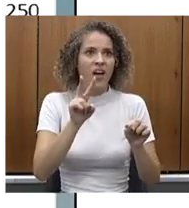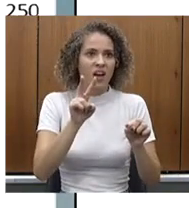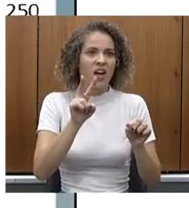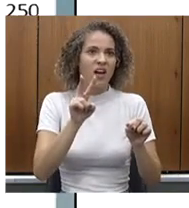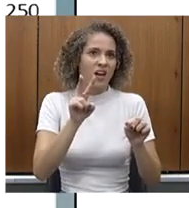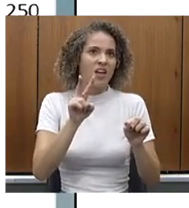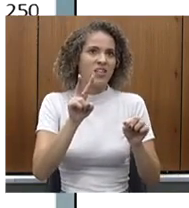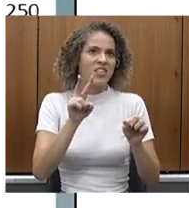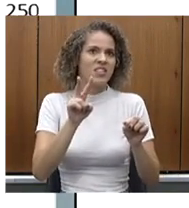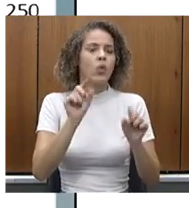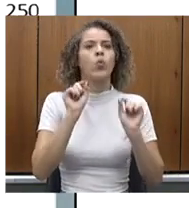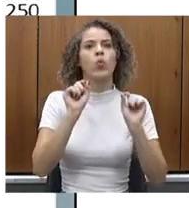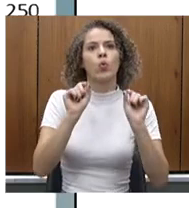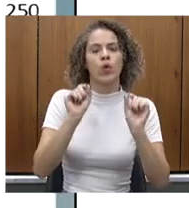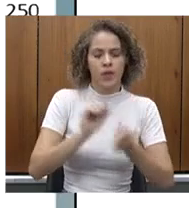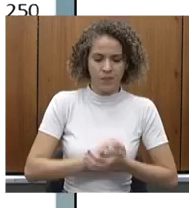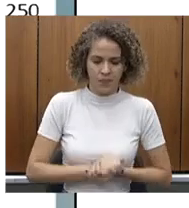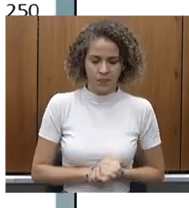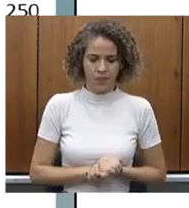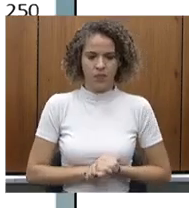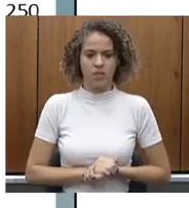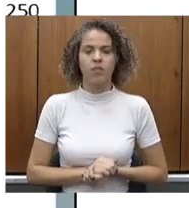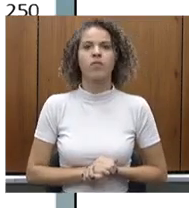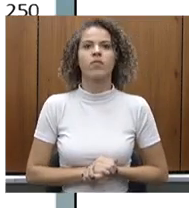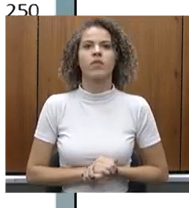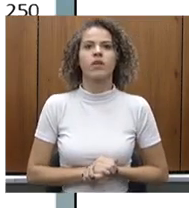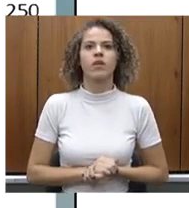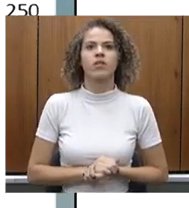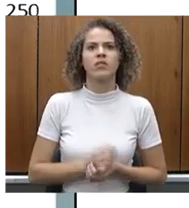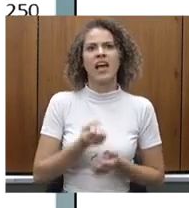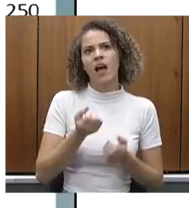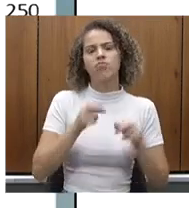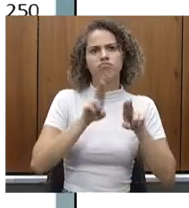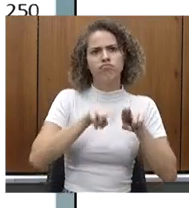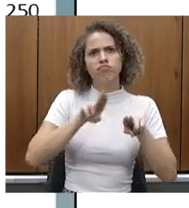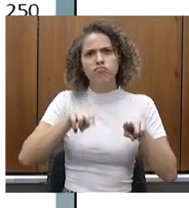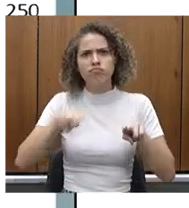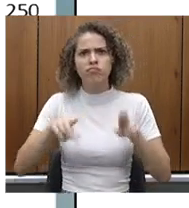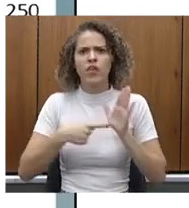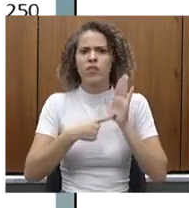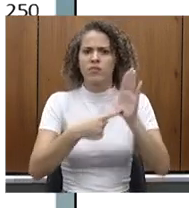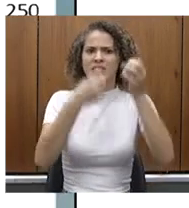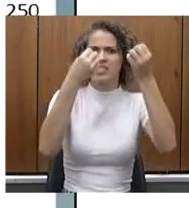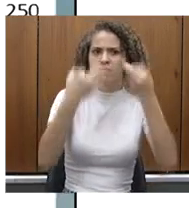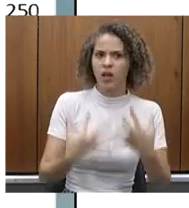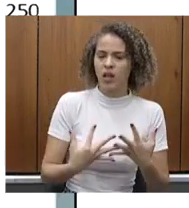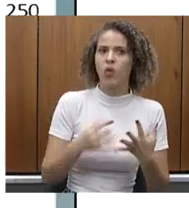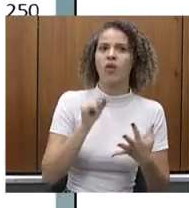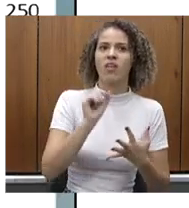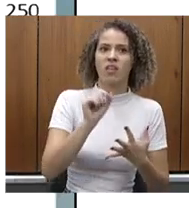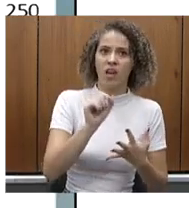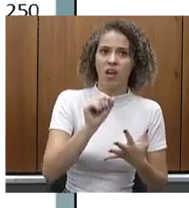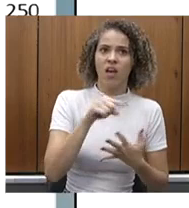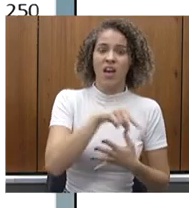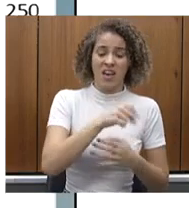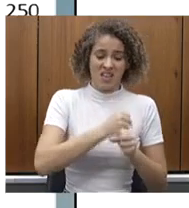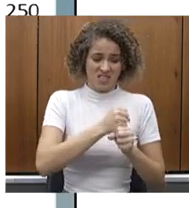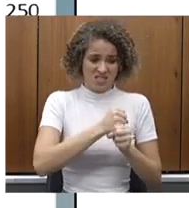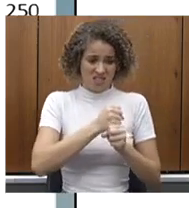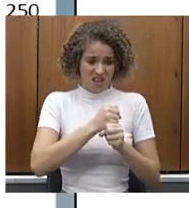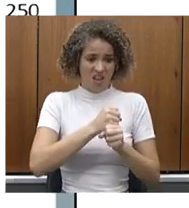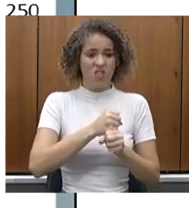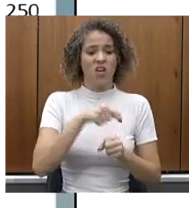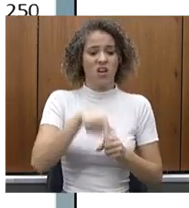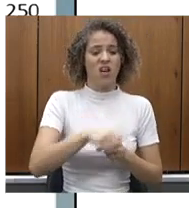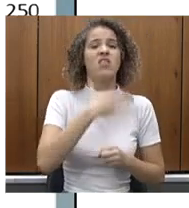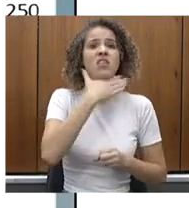havíamos quase que leitos no Estado, todos ocupados, foi um momento muito difícil. E esse ano, em março,